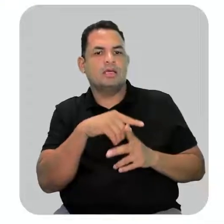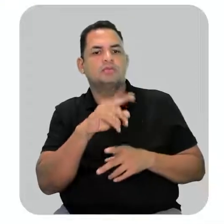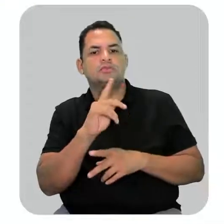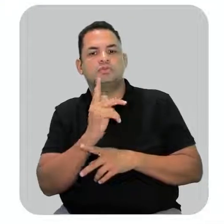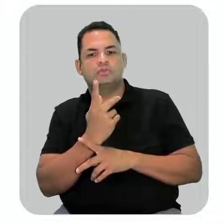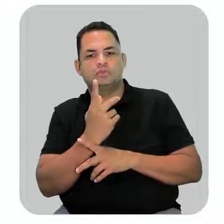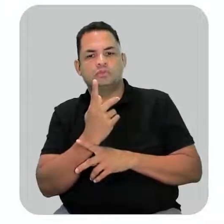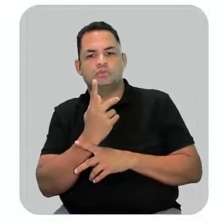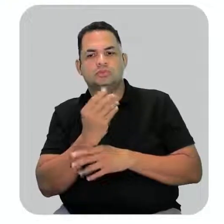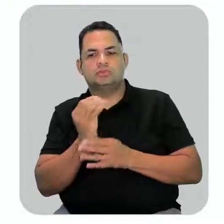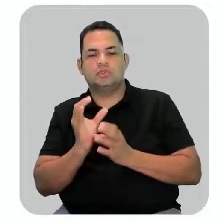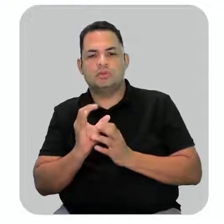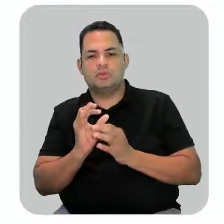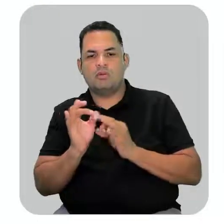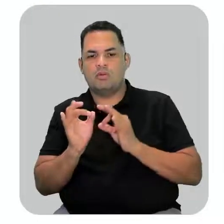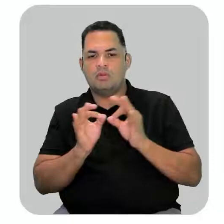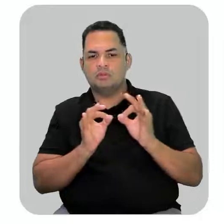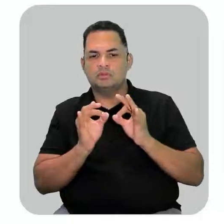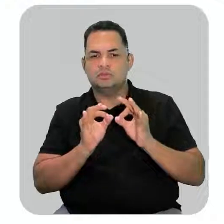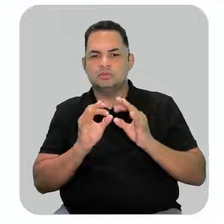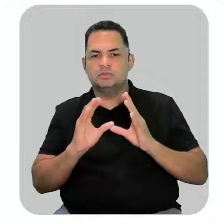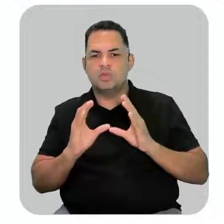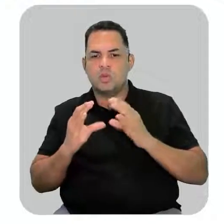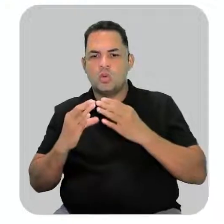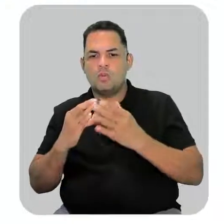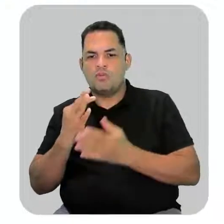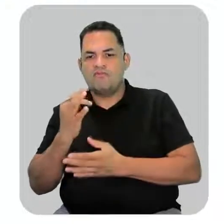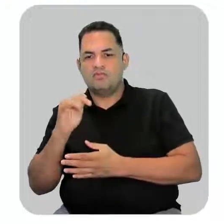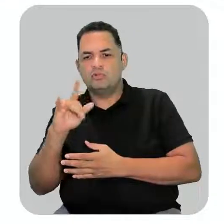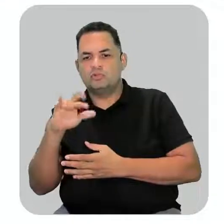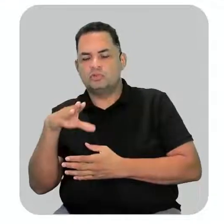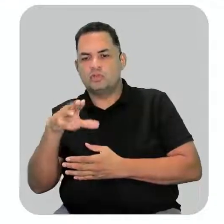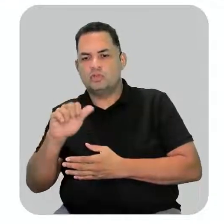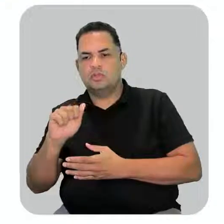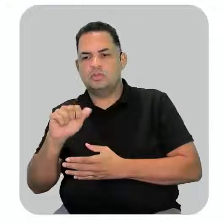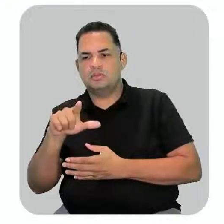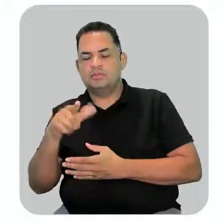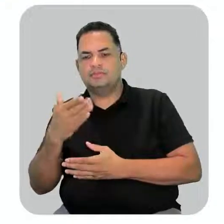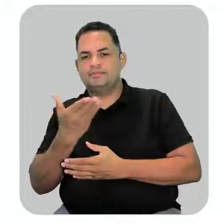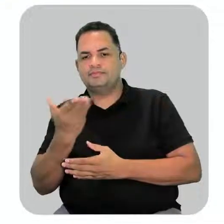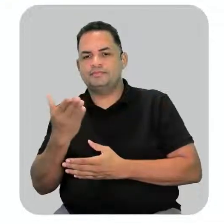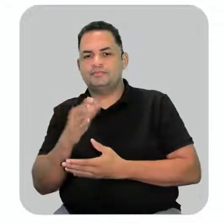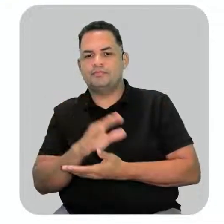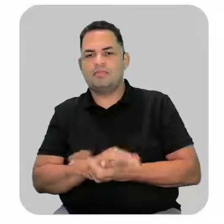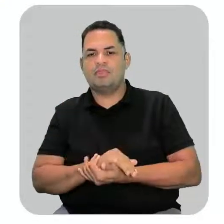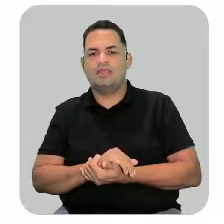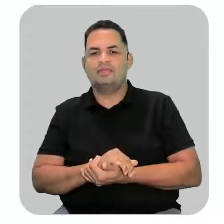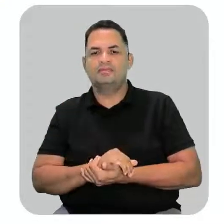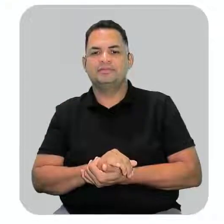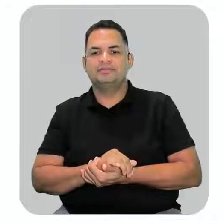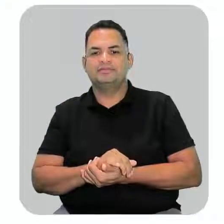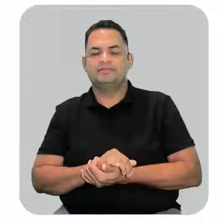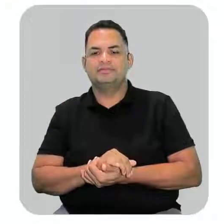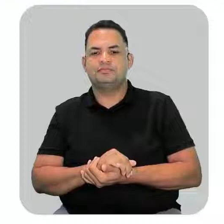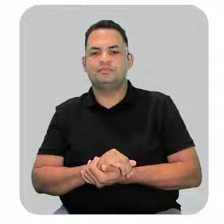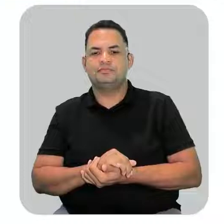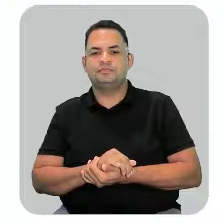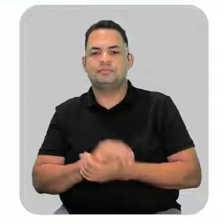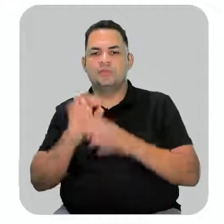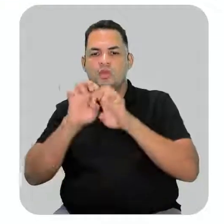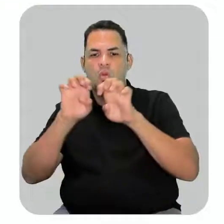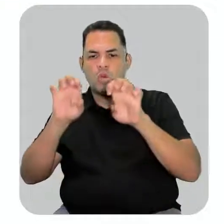funcional. Ele pode aparecer nesta forma, né? Que seria uma fórmula